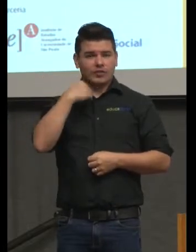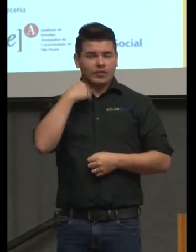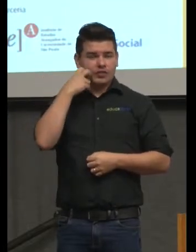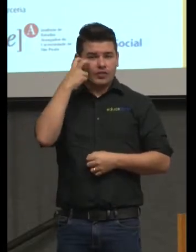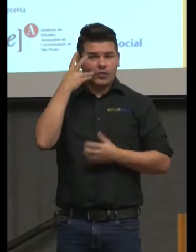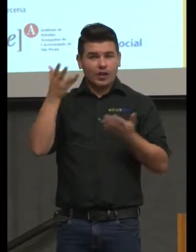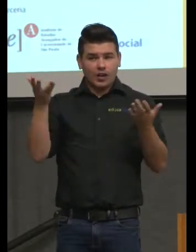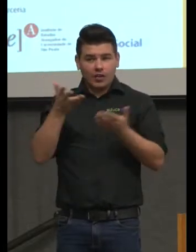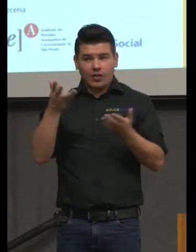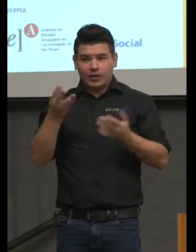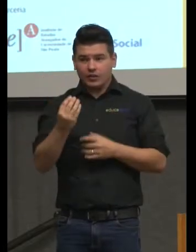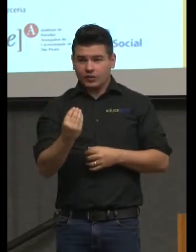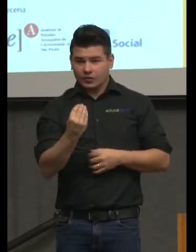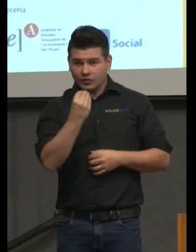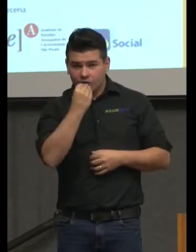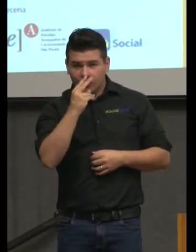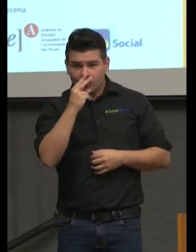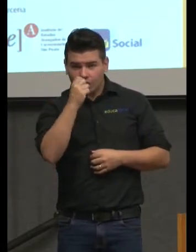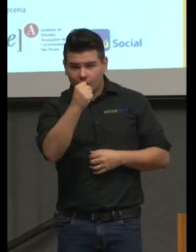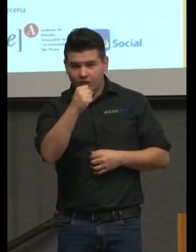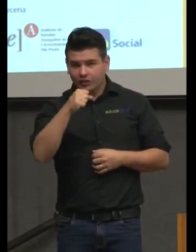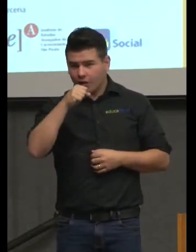agora eu estou forçando a mão.